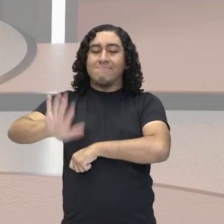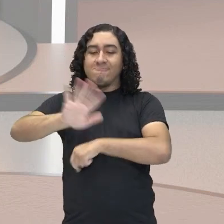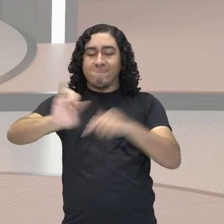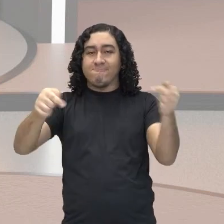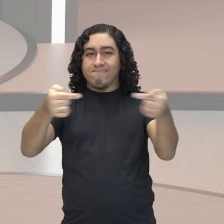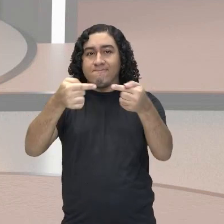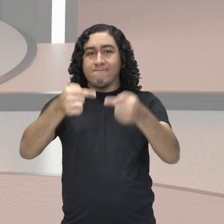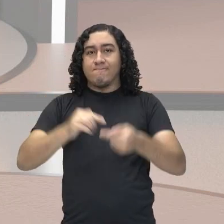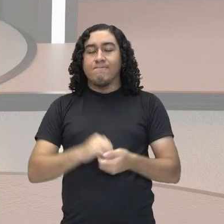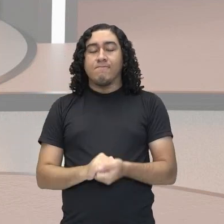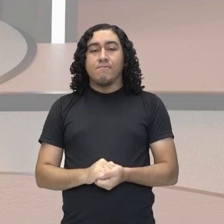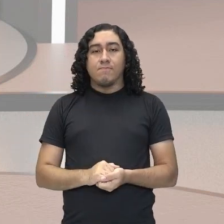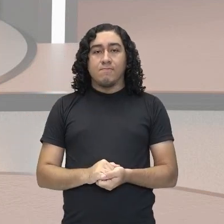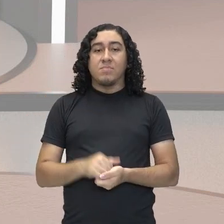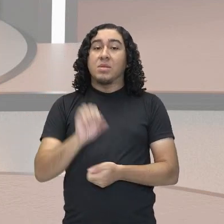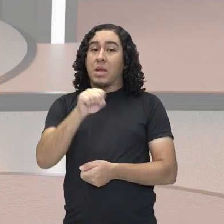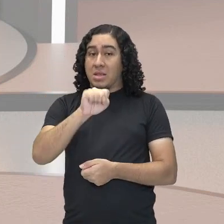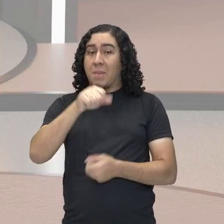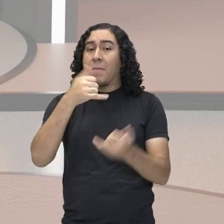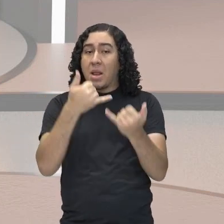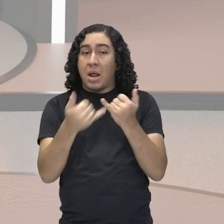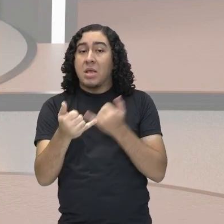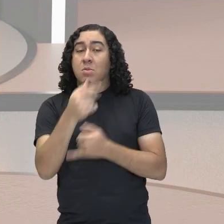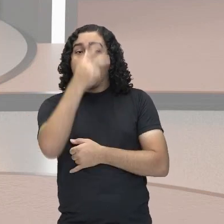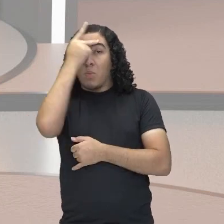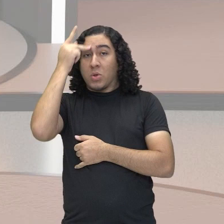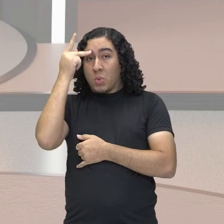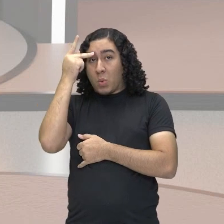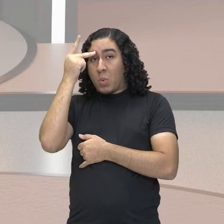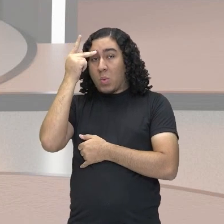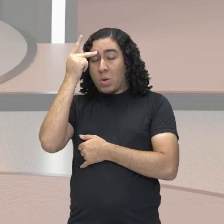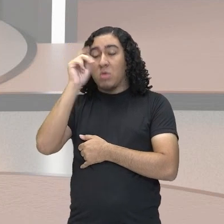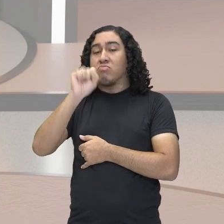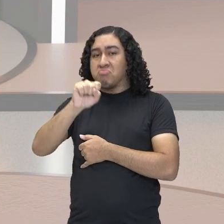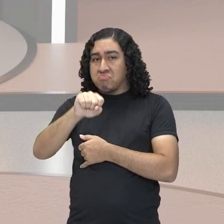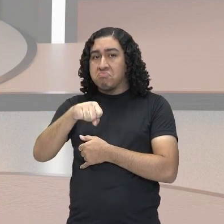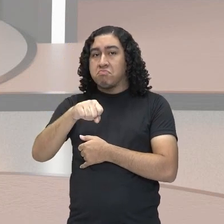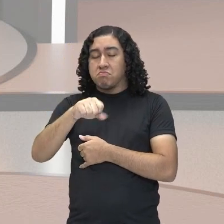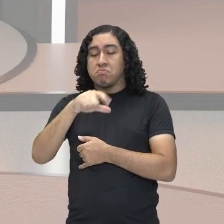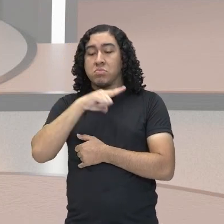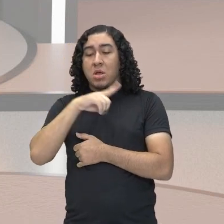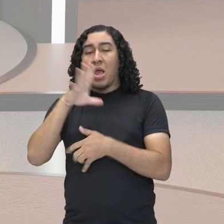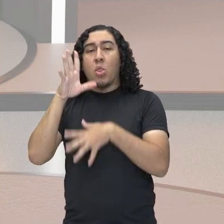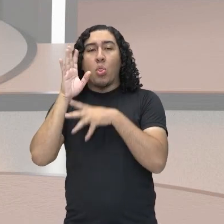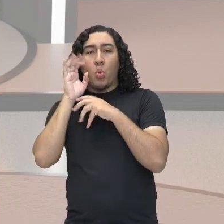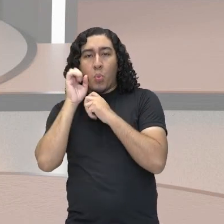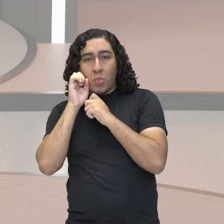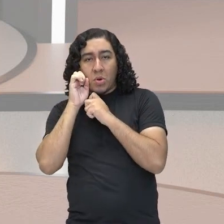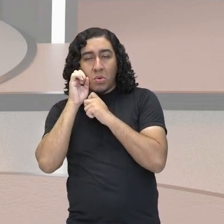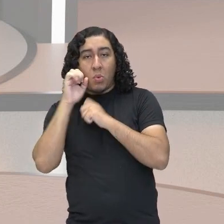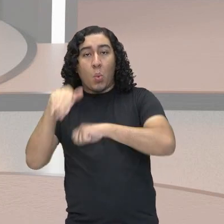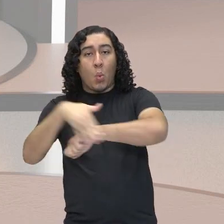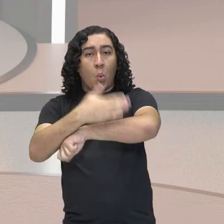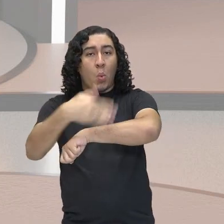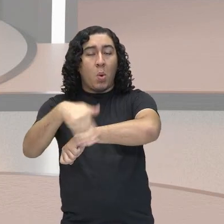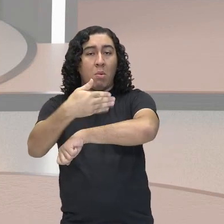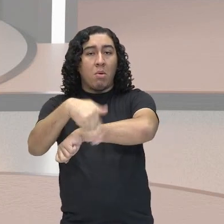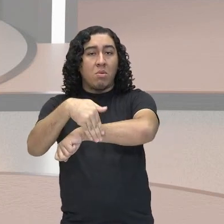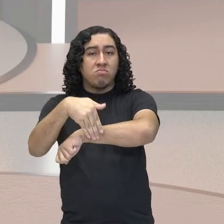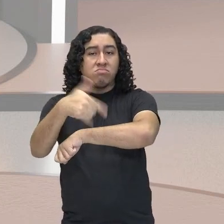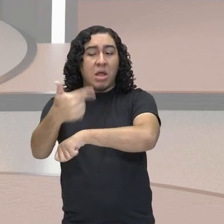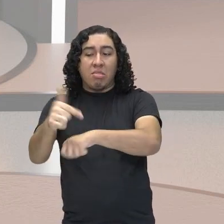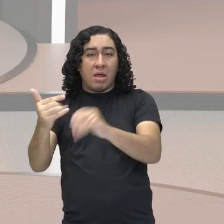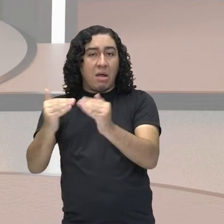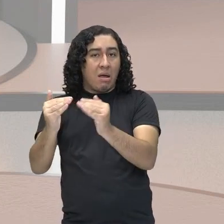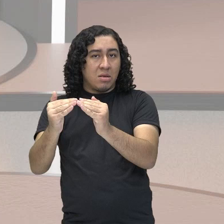apresenta. Sim, parece ser um indivíduo, uma pessoa, em situação de rua. É assim,